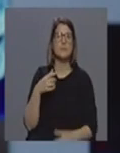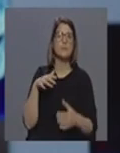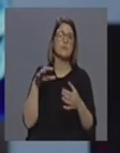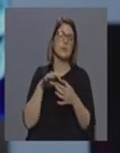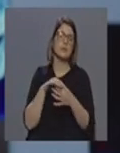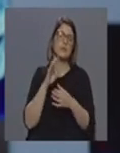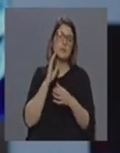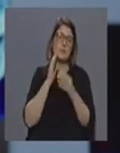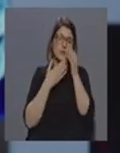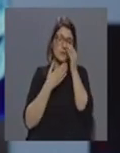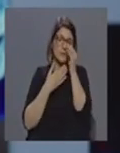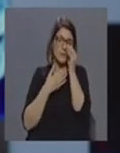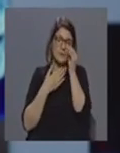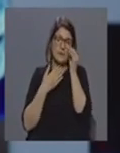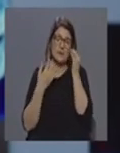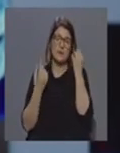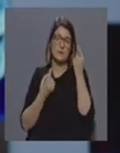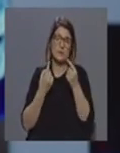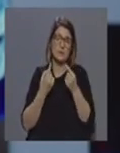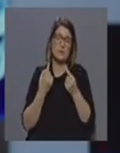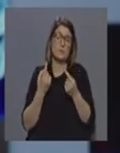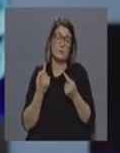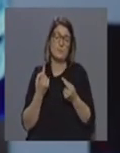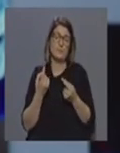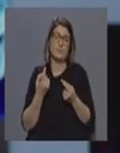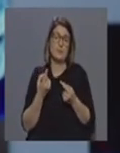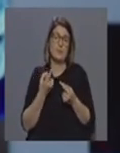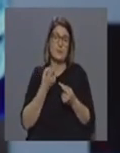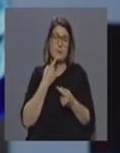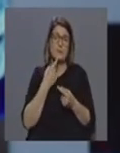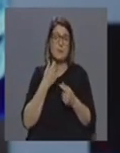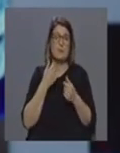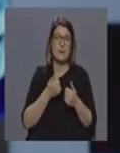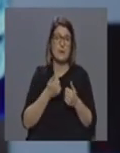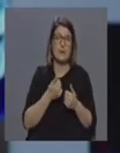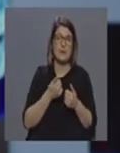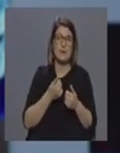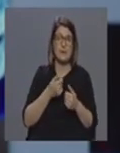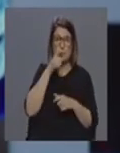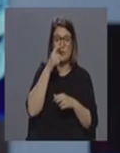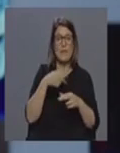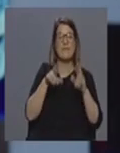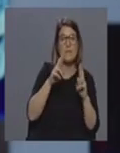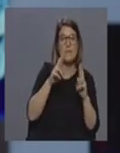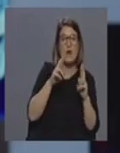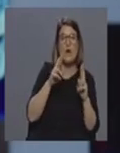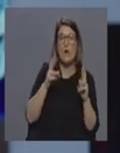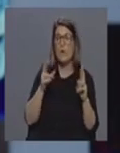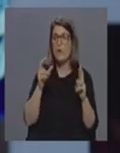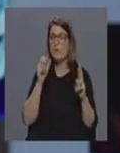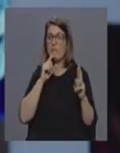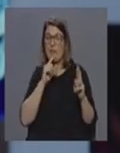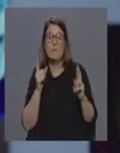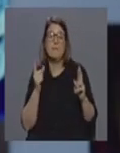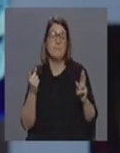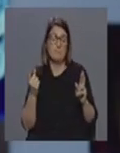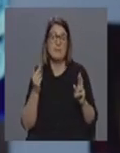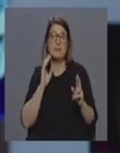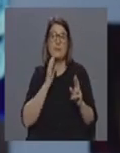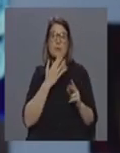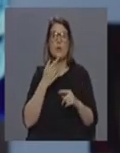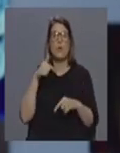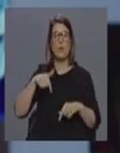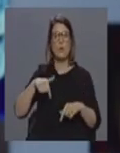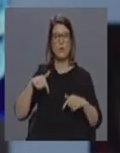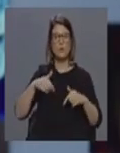capacidades e depois muitas das vezes importa aqui também distinguir aquilo que é capacidade e expectativa da pessoa pronto ainda hoje foi-me transmitida